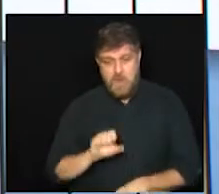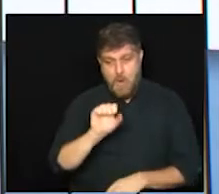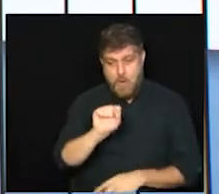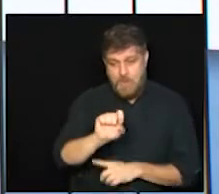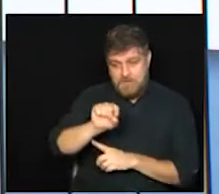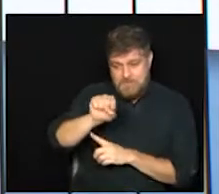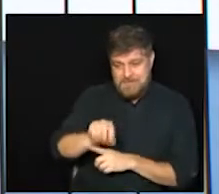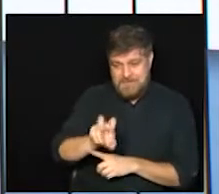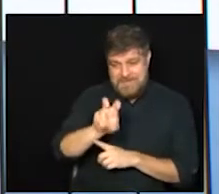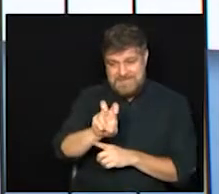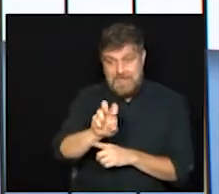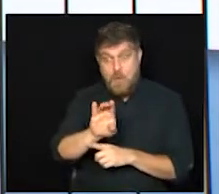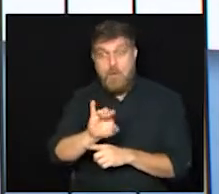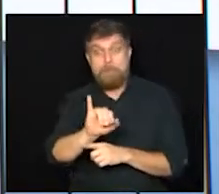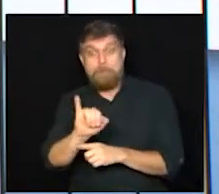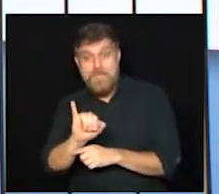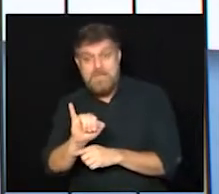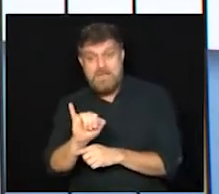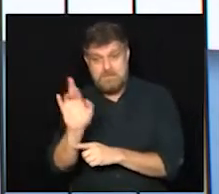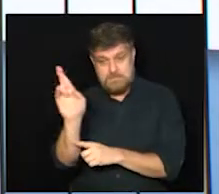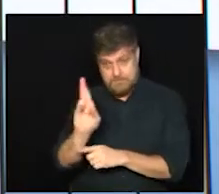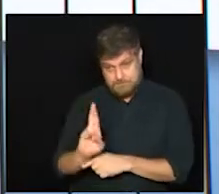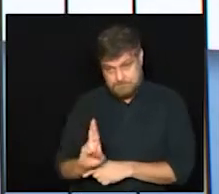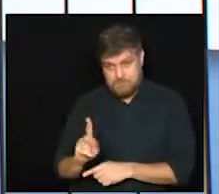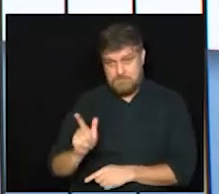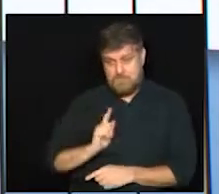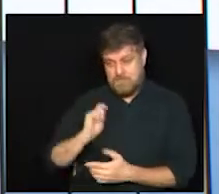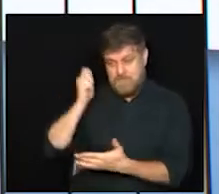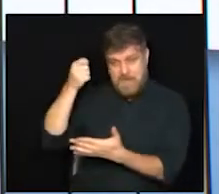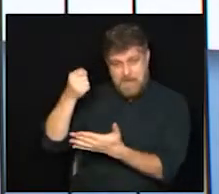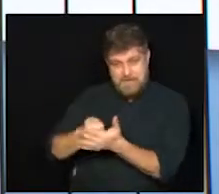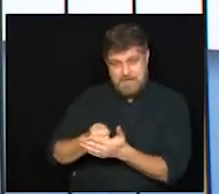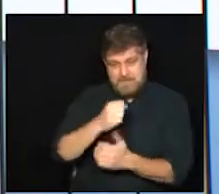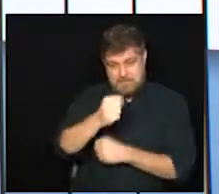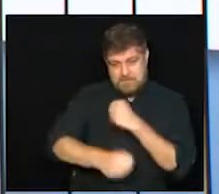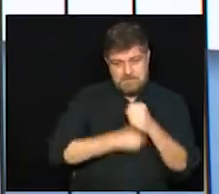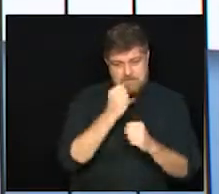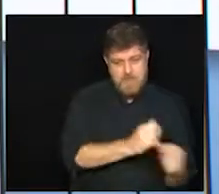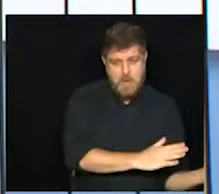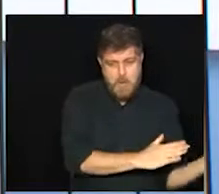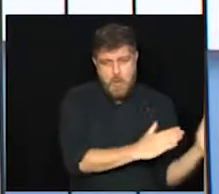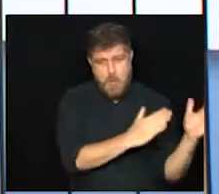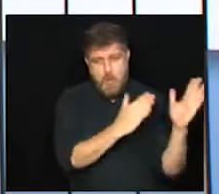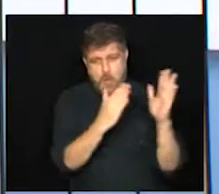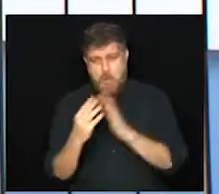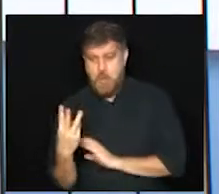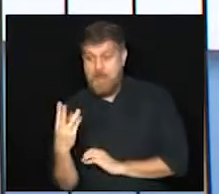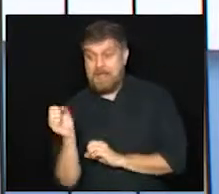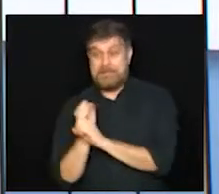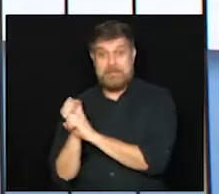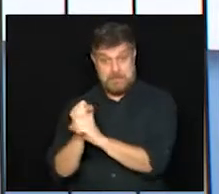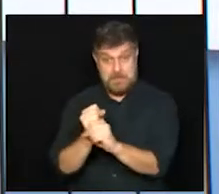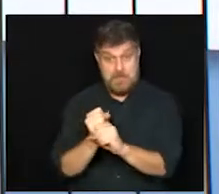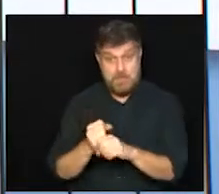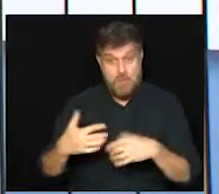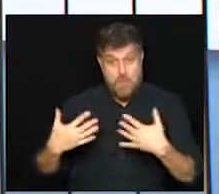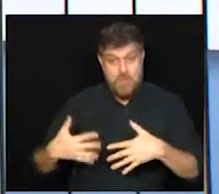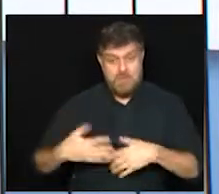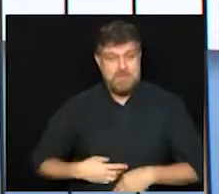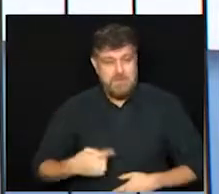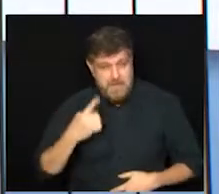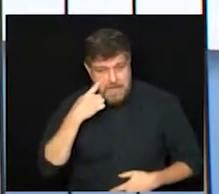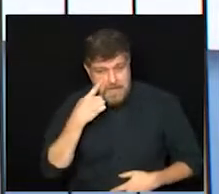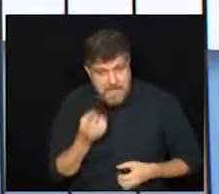,5 bilhões de reais que vai ser pago ao longo desses 30 anos. Mais informações no site da